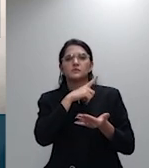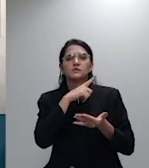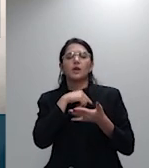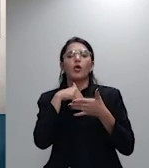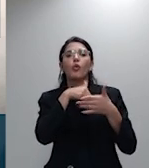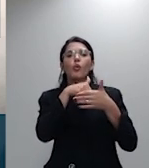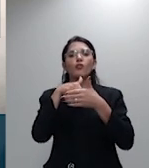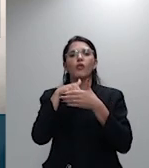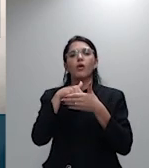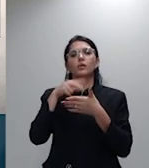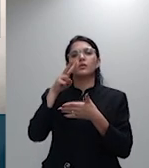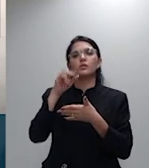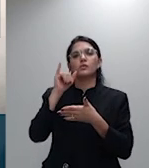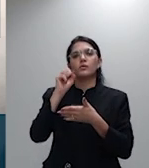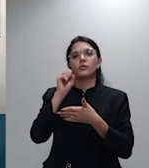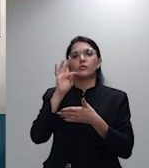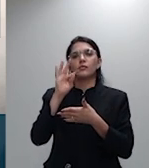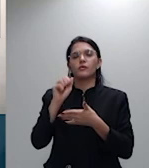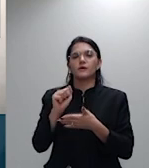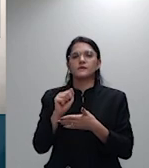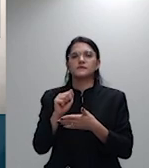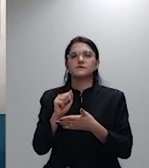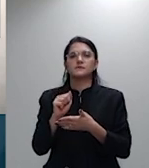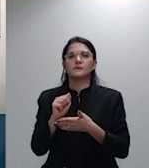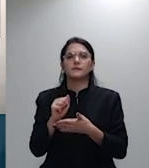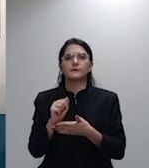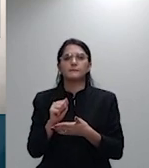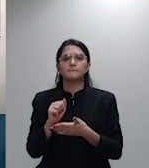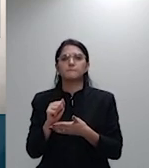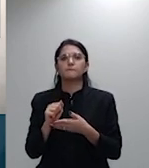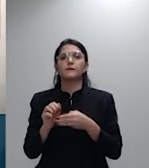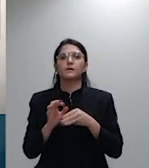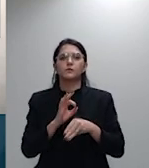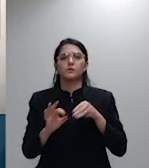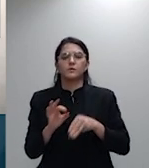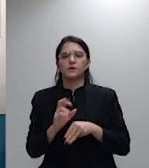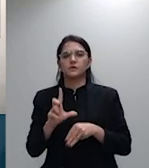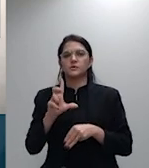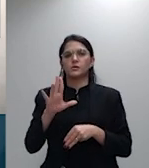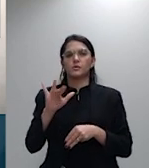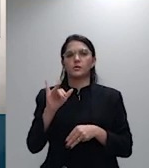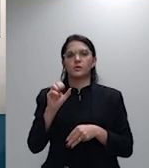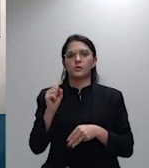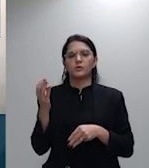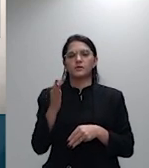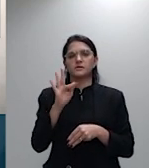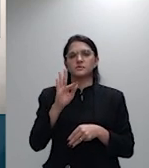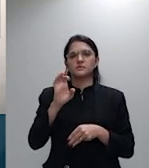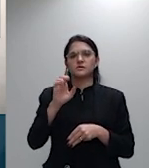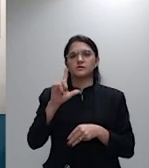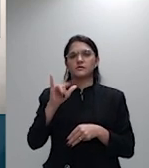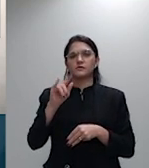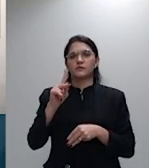ministro Luiz Felipe Salomão e o julgamento iniciou sobre a presidência da ministra Isabel